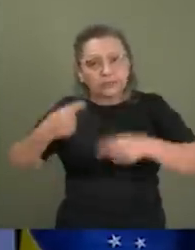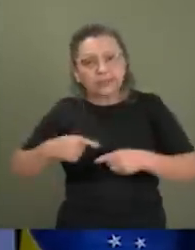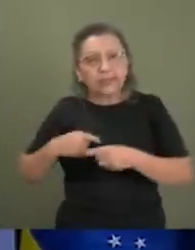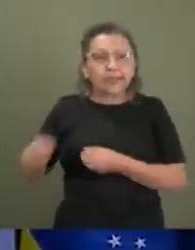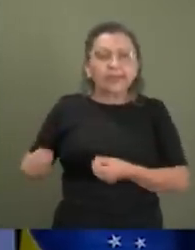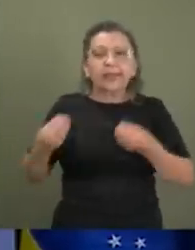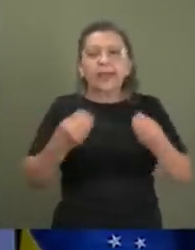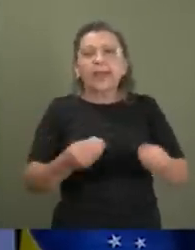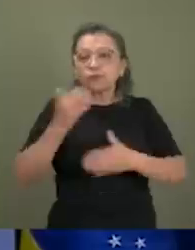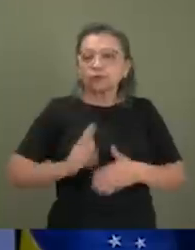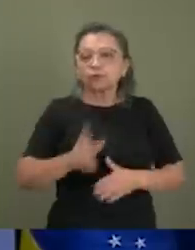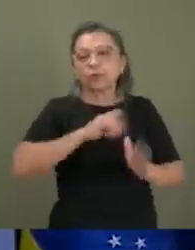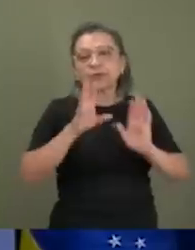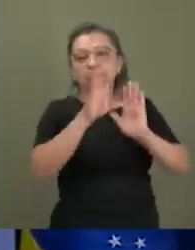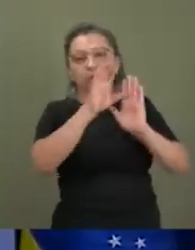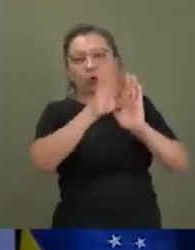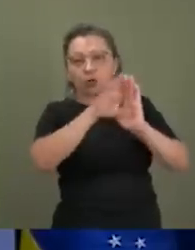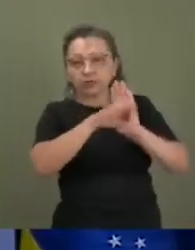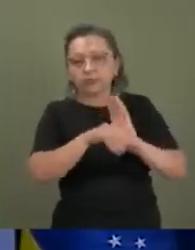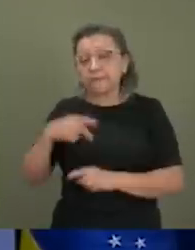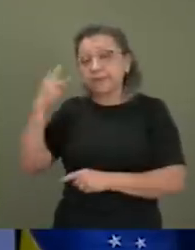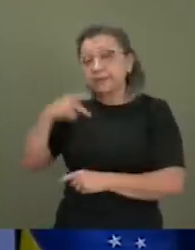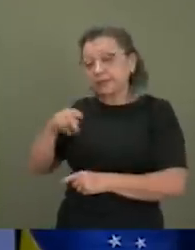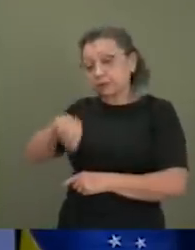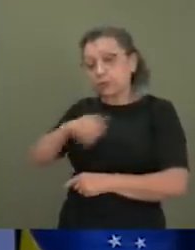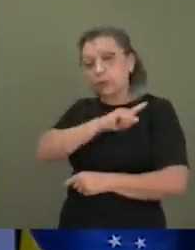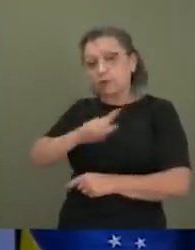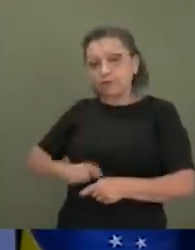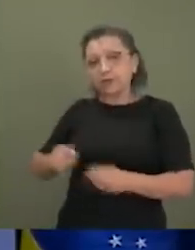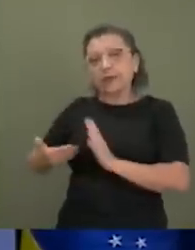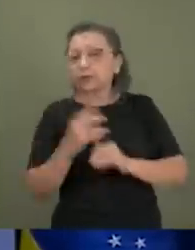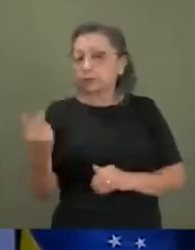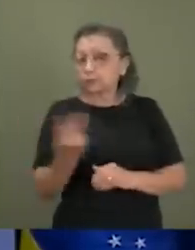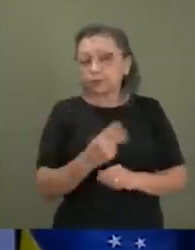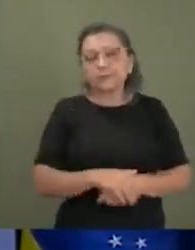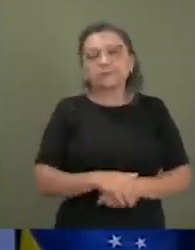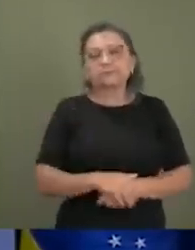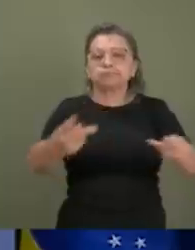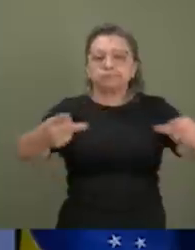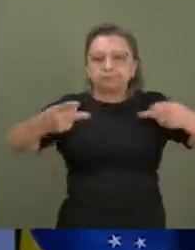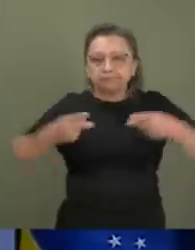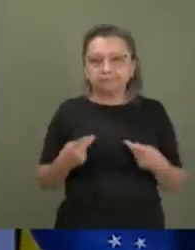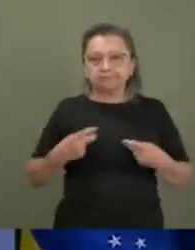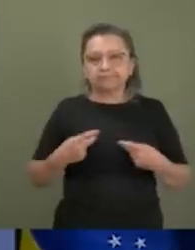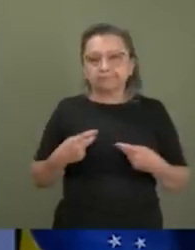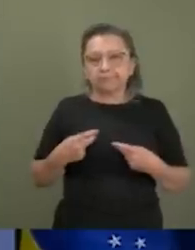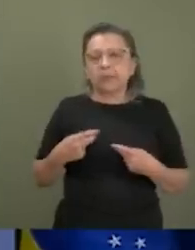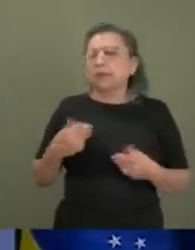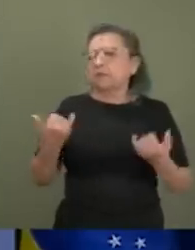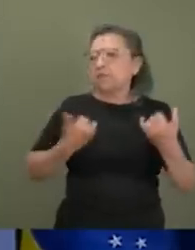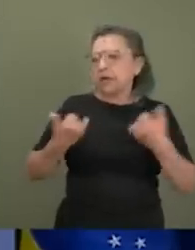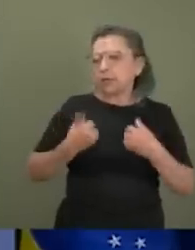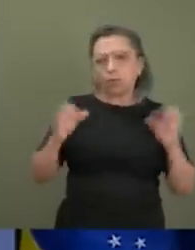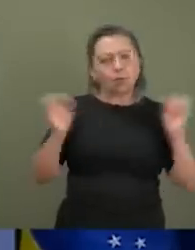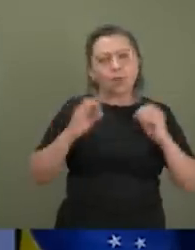esse conceito à frente? Parlamentares do governo, tanto na Câmara como no Senado, vieram a mim e disseram que não